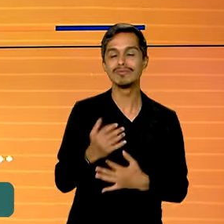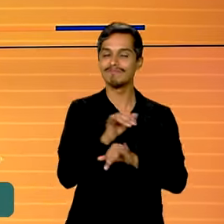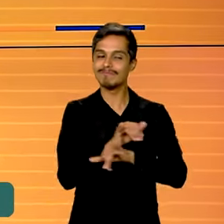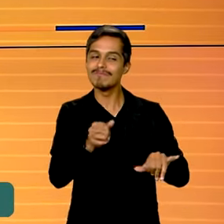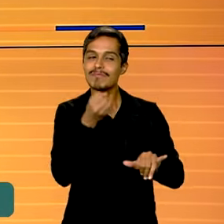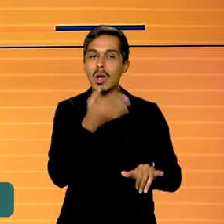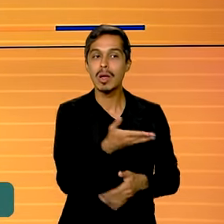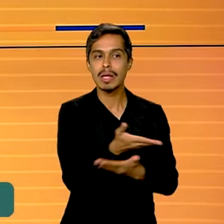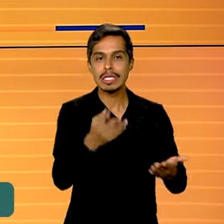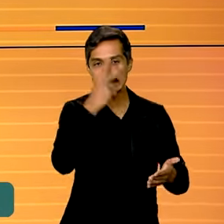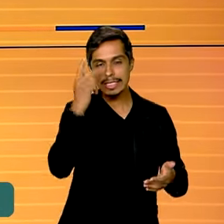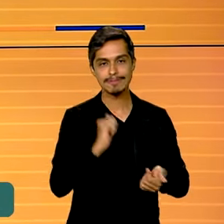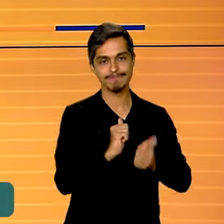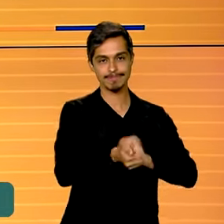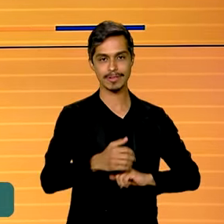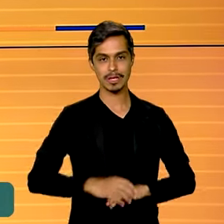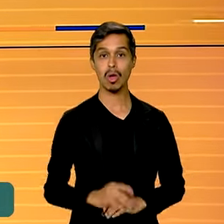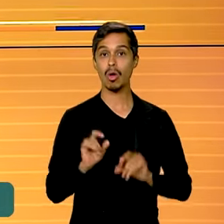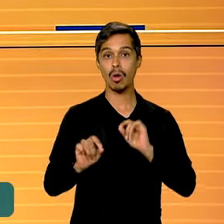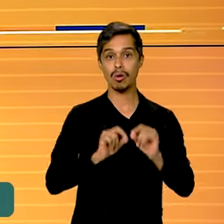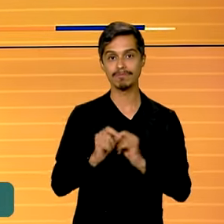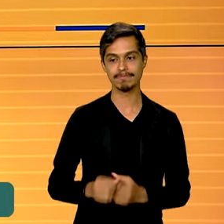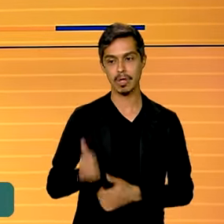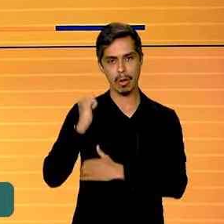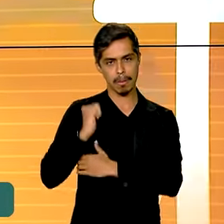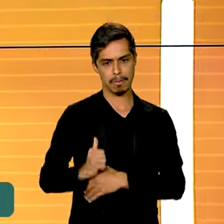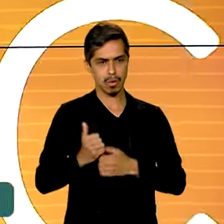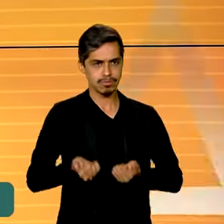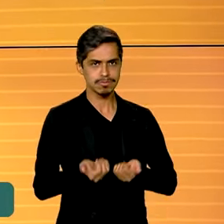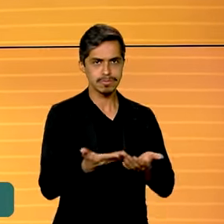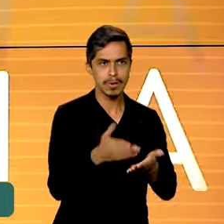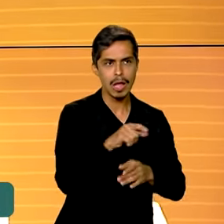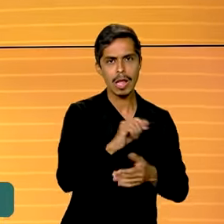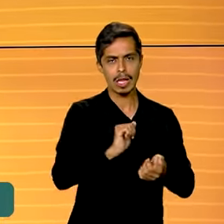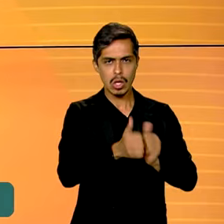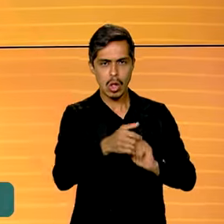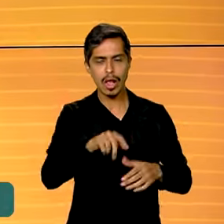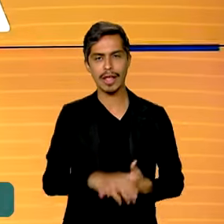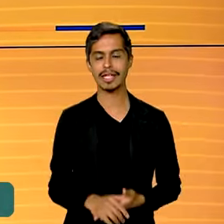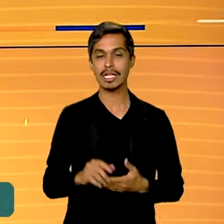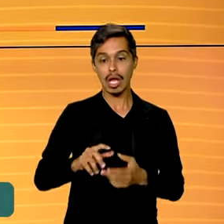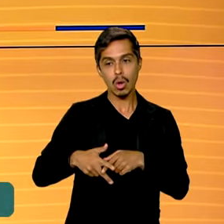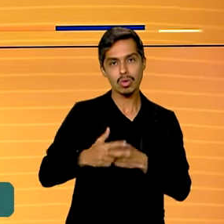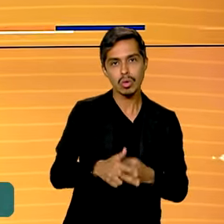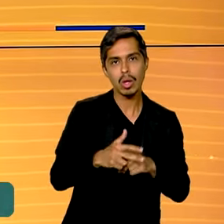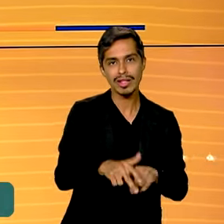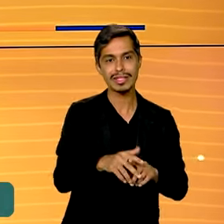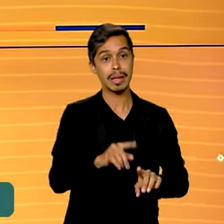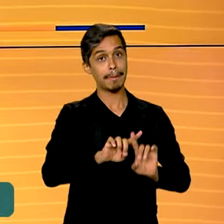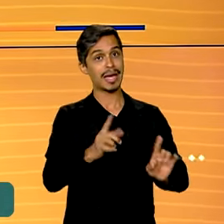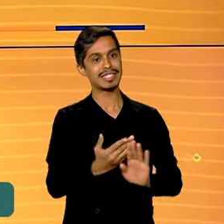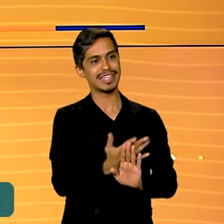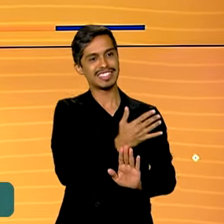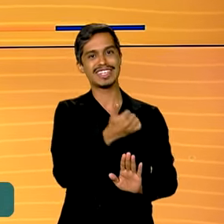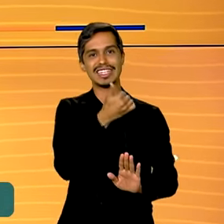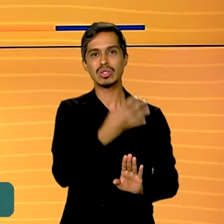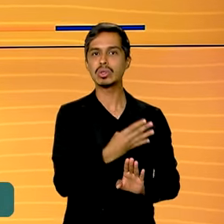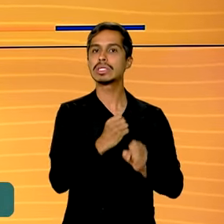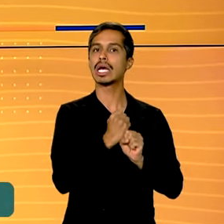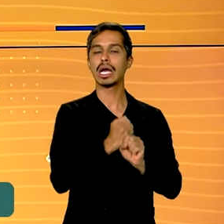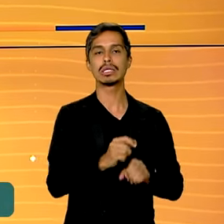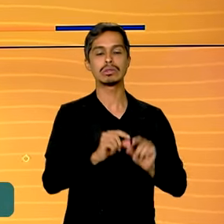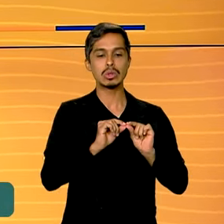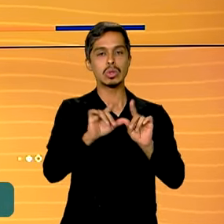notícia para os esportistas é que o Bolsa Atleta vai ser reajustado depois de 14 anos sem aumento o